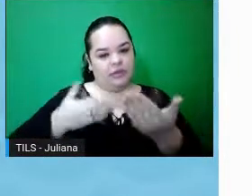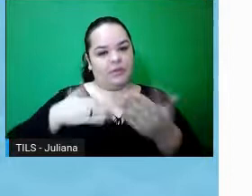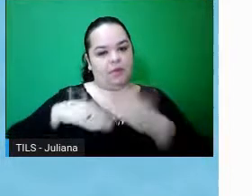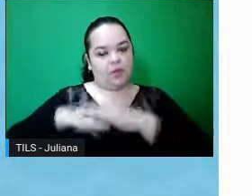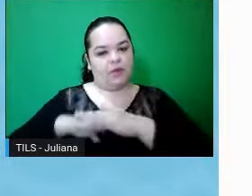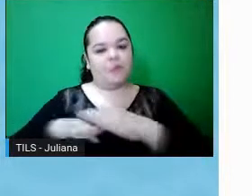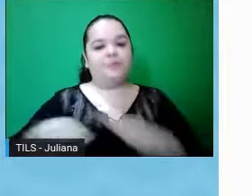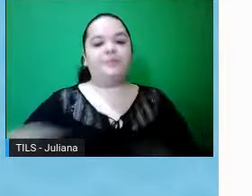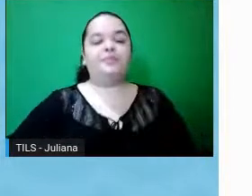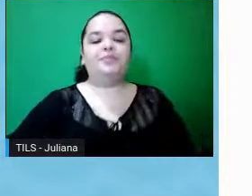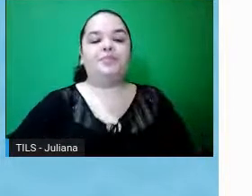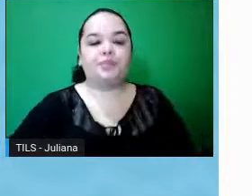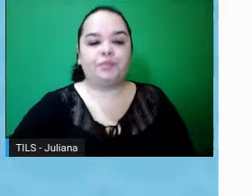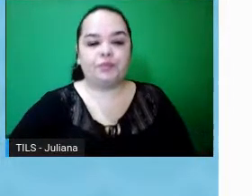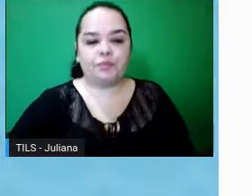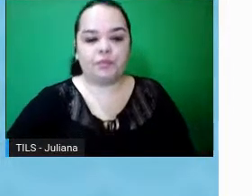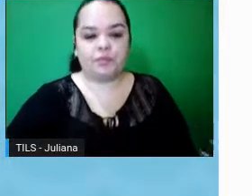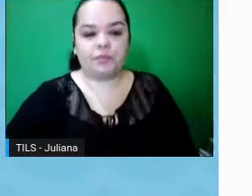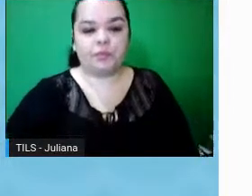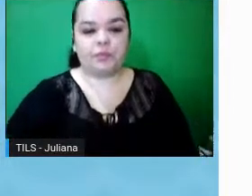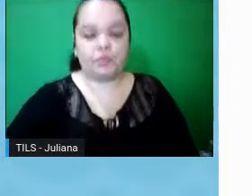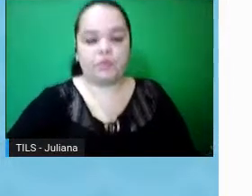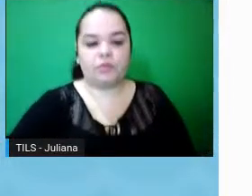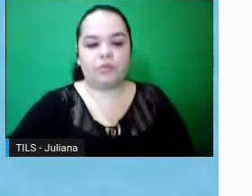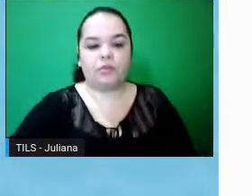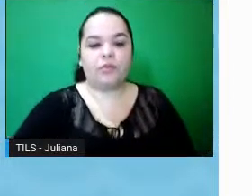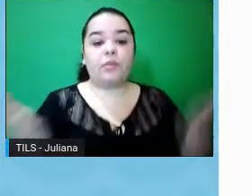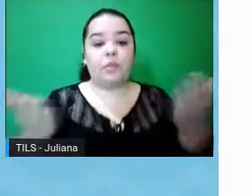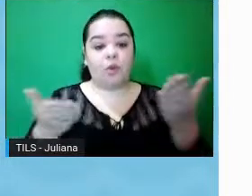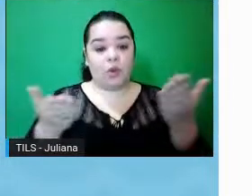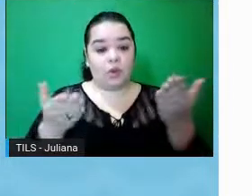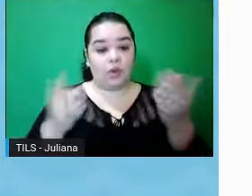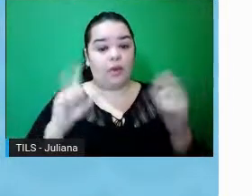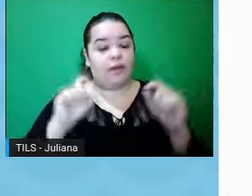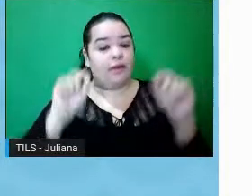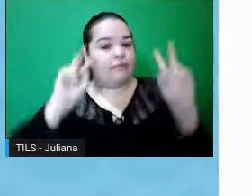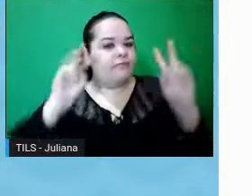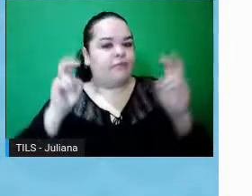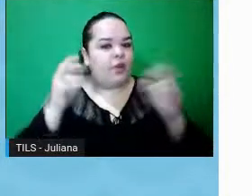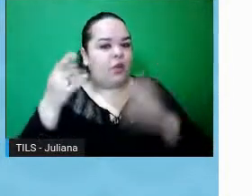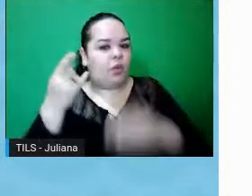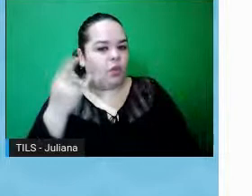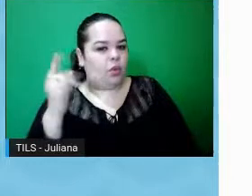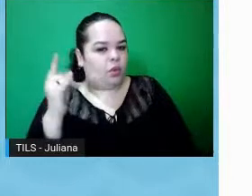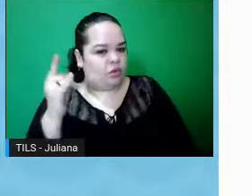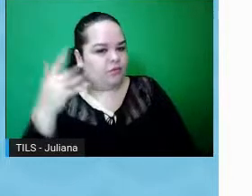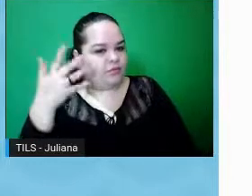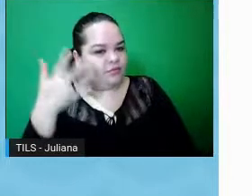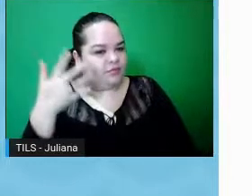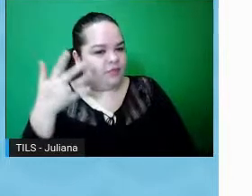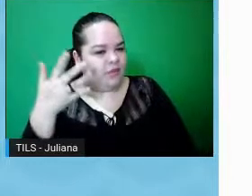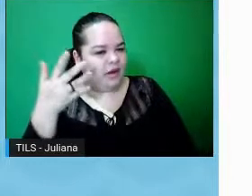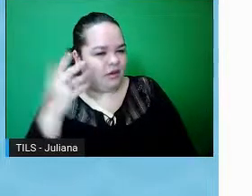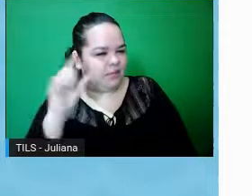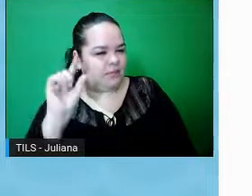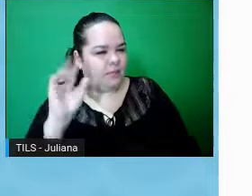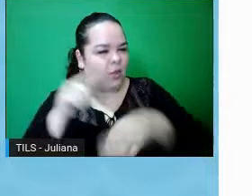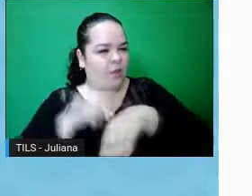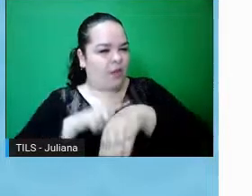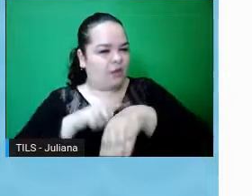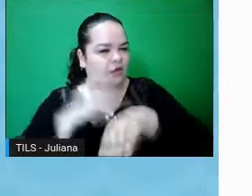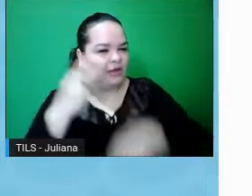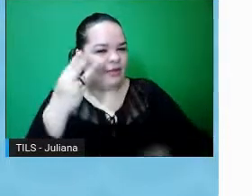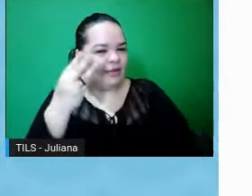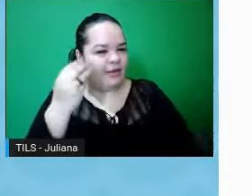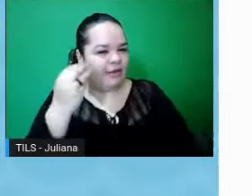Então, dito isso, né, a gente passa para a fase mais final, assim, da nossa palestra, eu já estou falando há quase 30 minutos aqui,